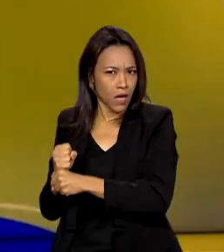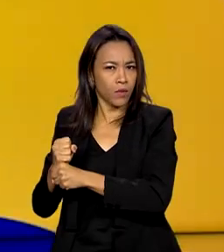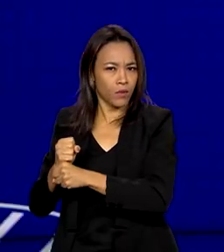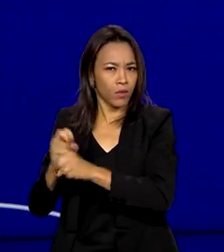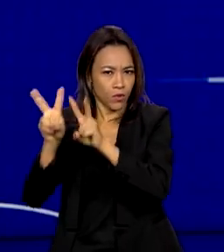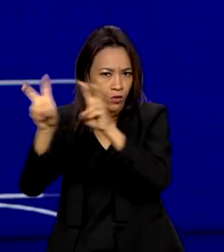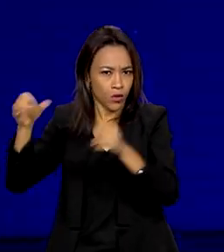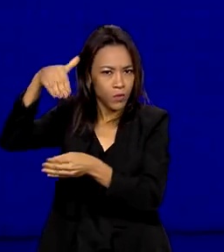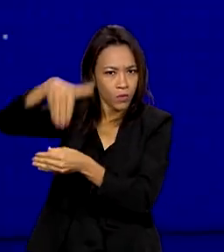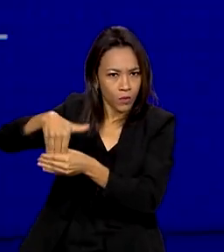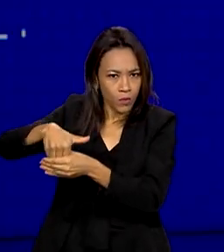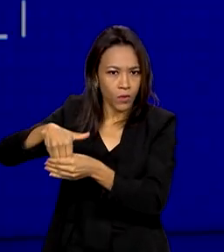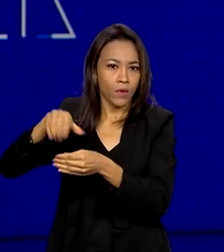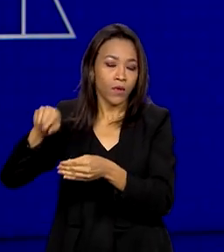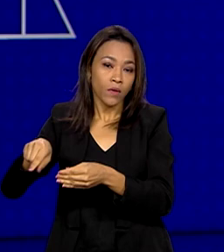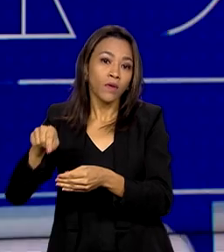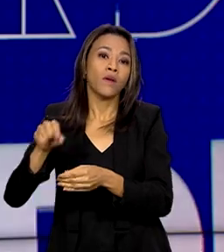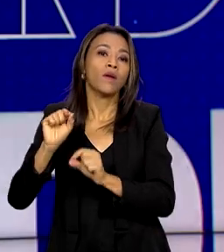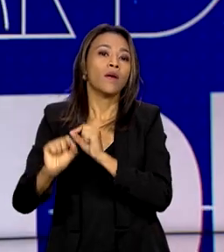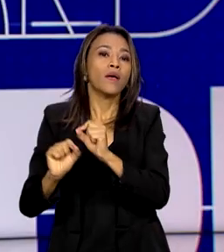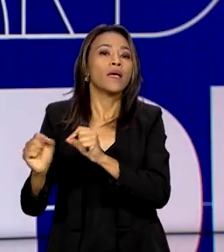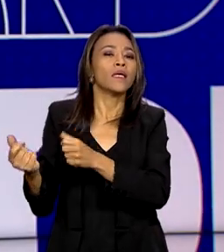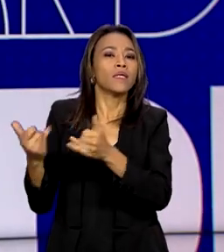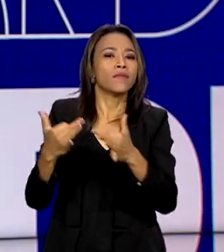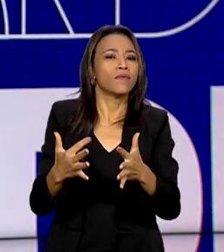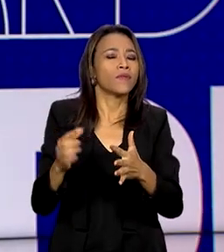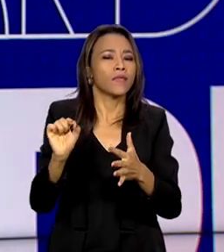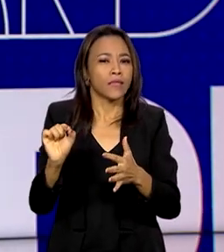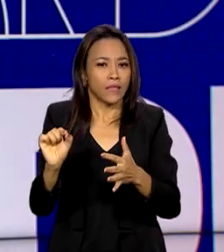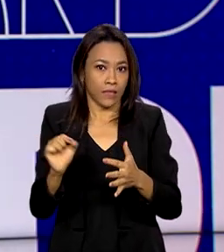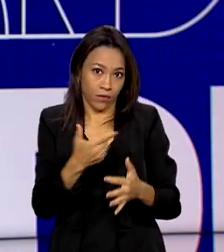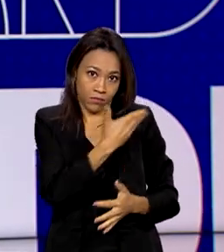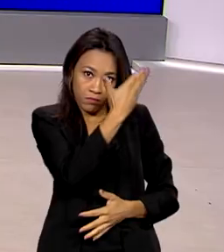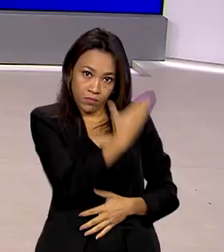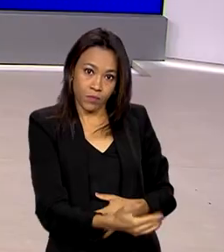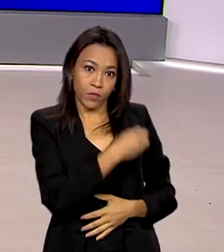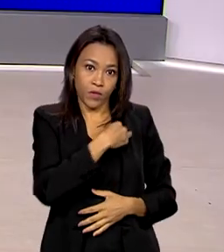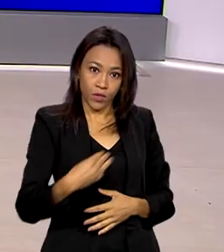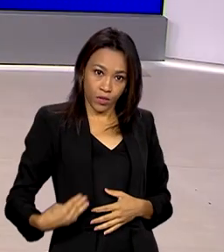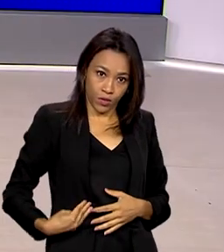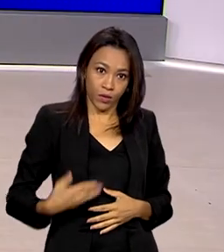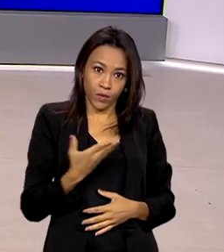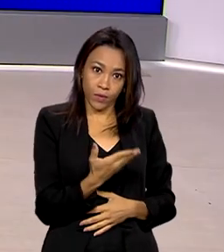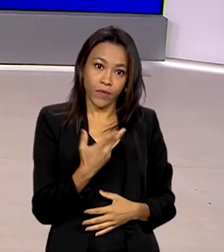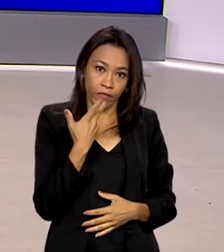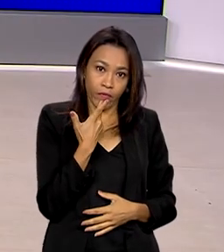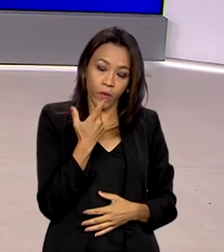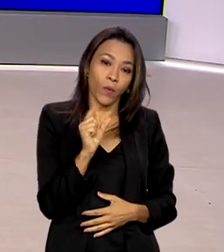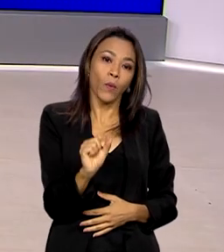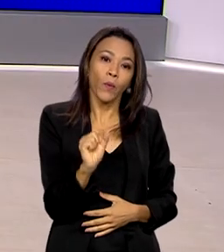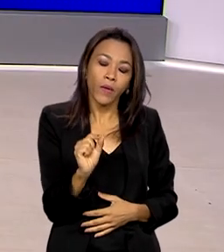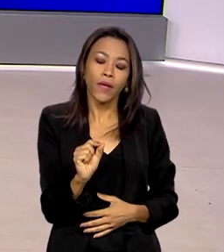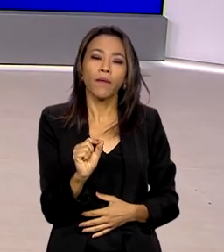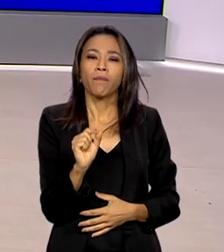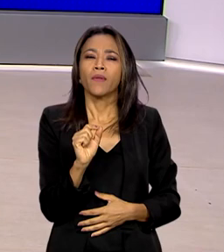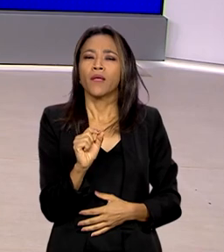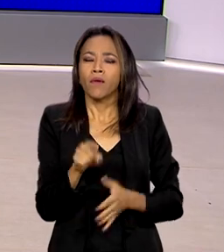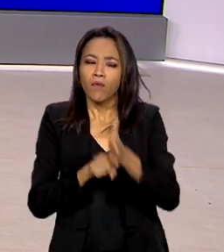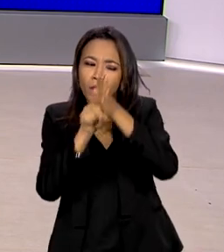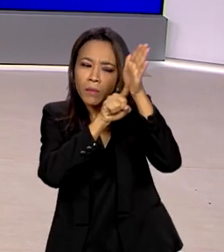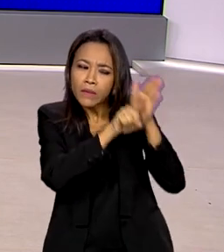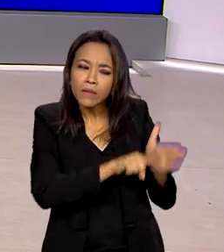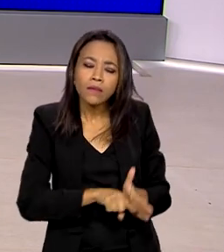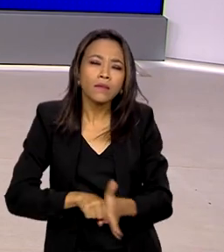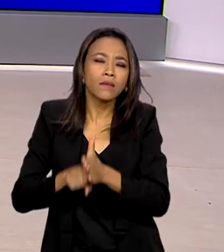foi atípica, segundo o ministro da Justiça e Segurança Pública, Flávio Dino. Essa afirmação ocorre depois de um levantamento